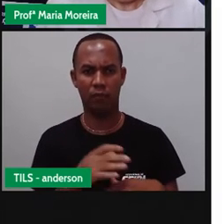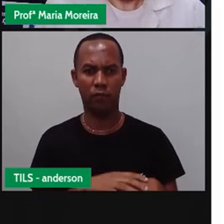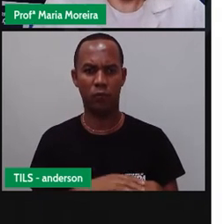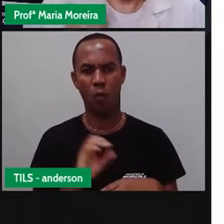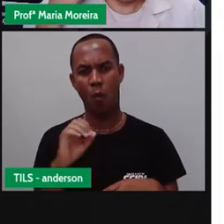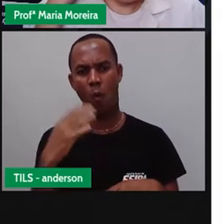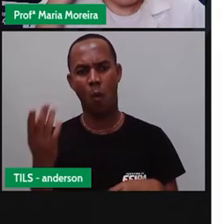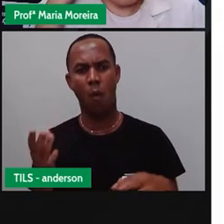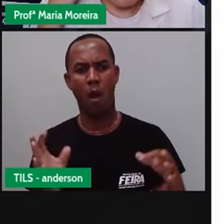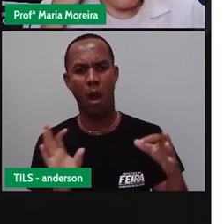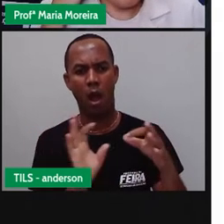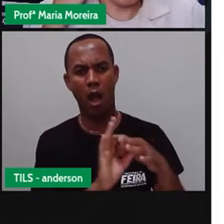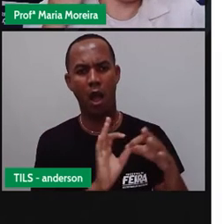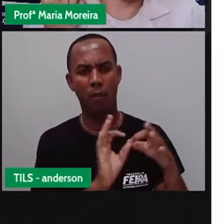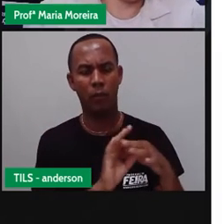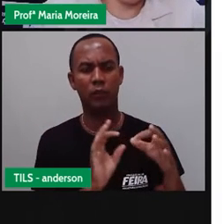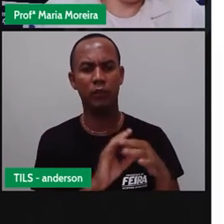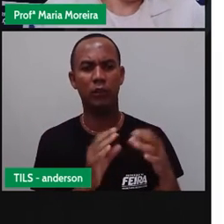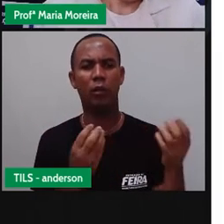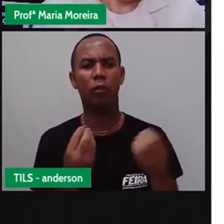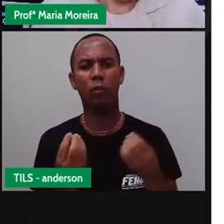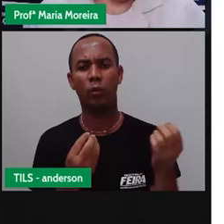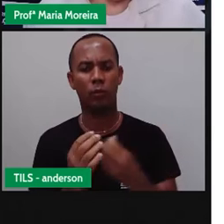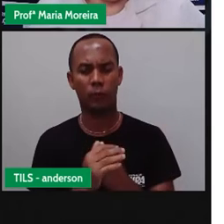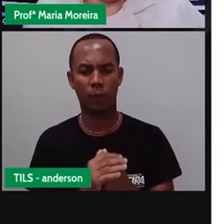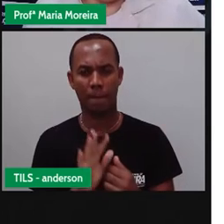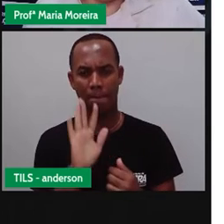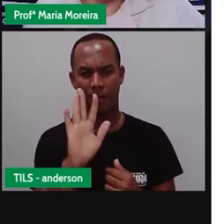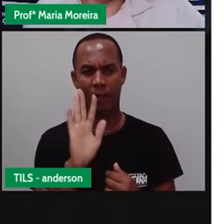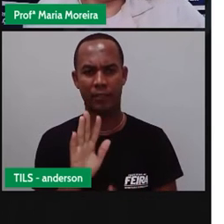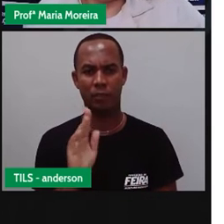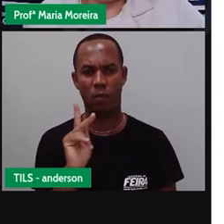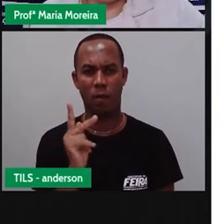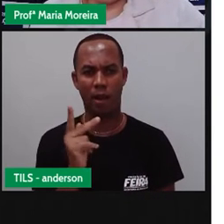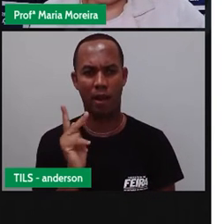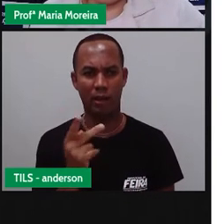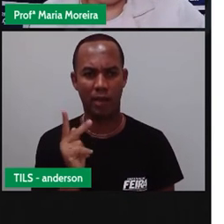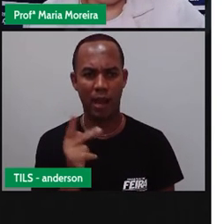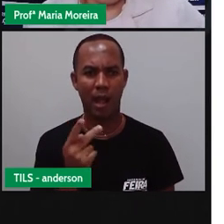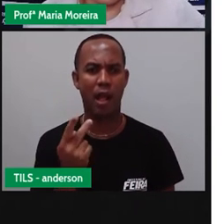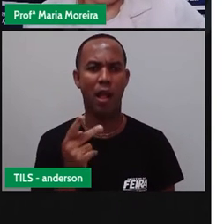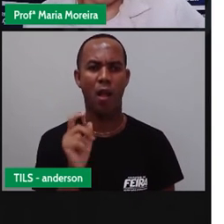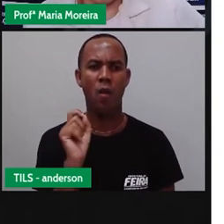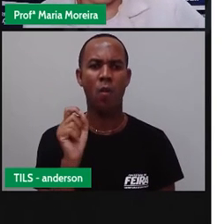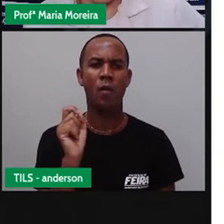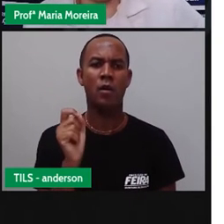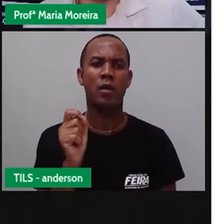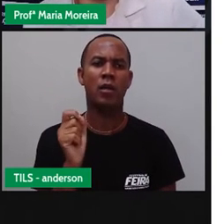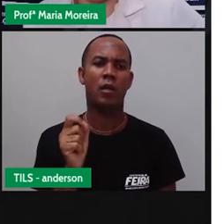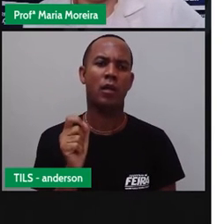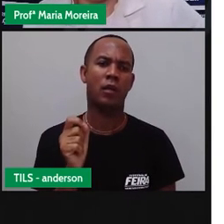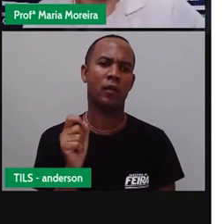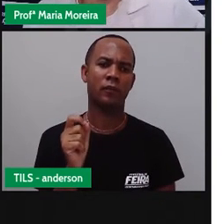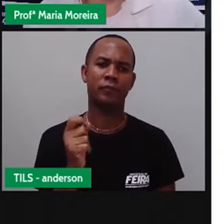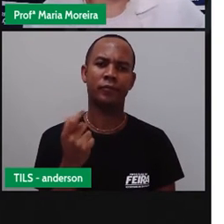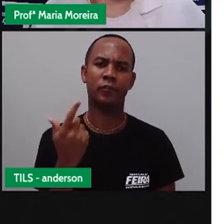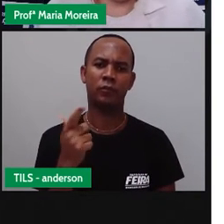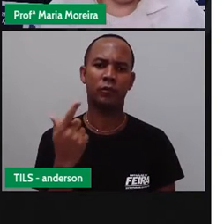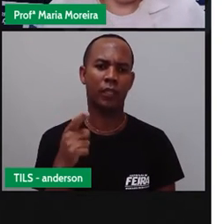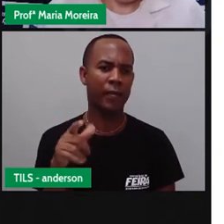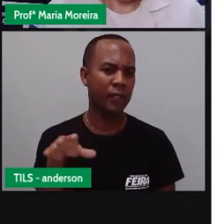Não. Mas vocês podem me perguntar, mas, Pró, o H, ele é? O quê? É o que ele fala aí, ó. O H, ele não tem